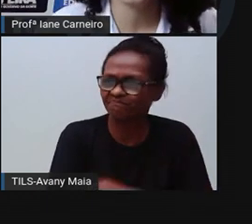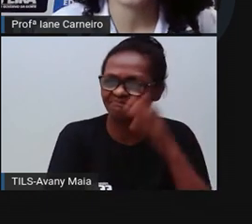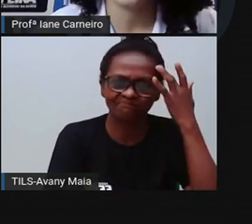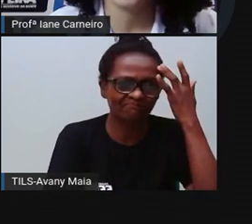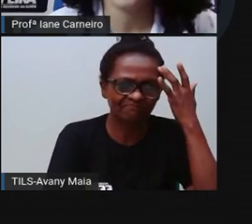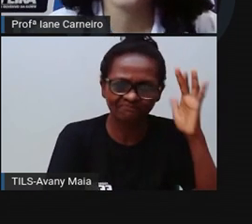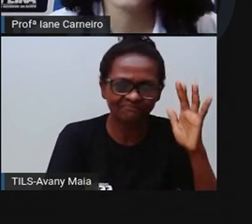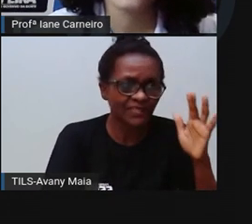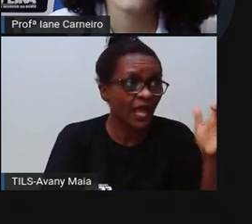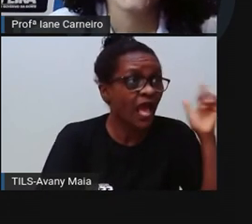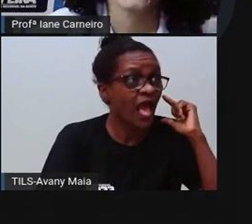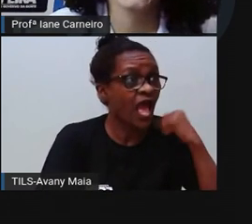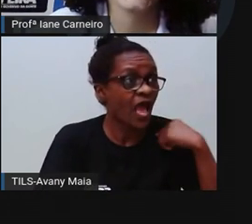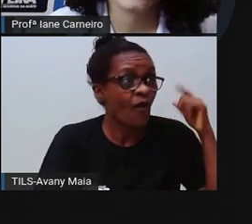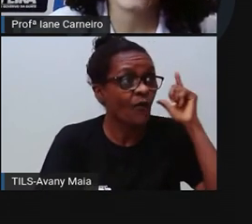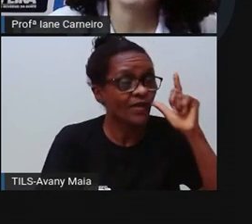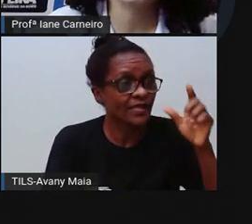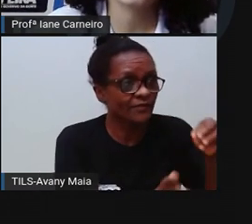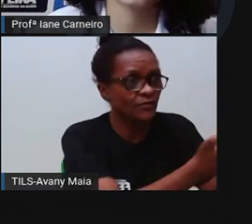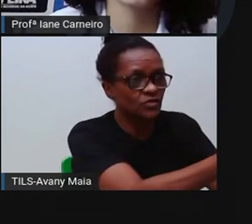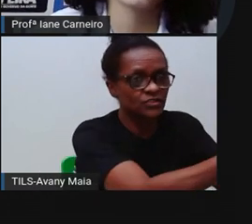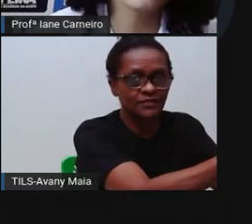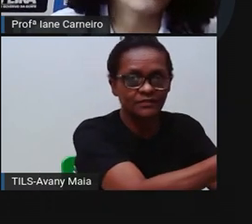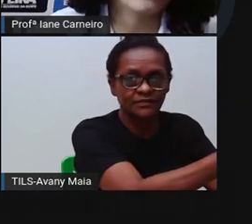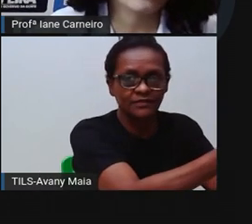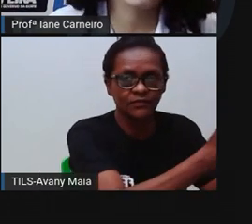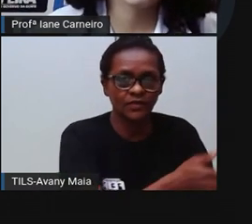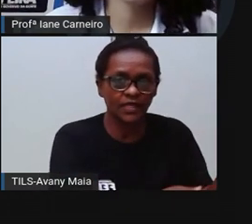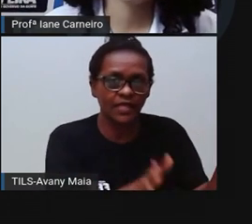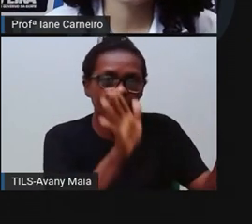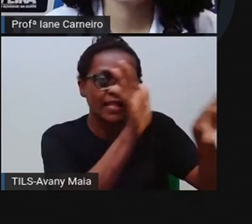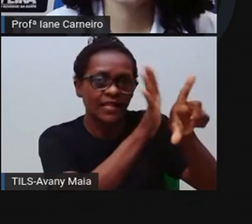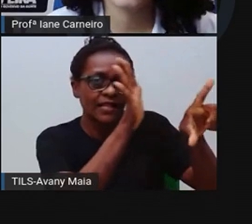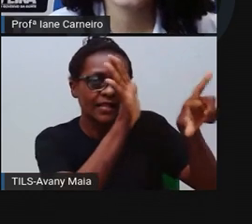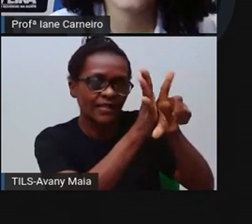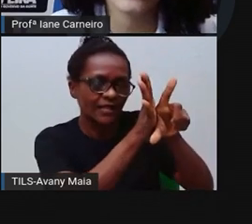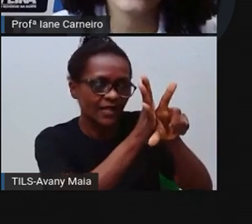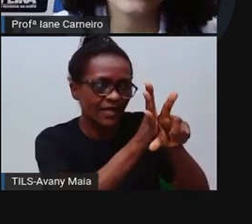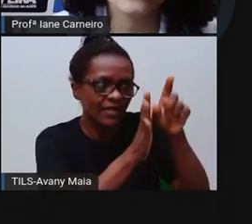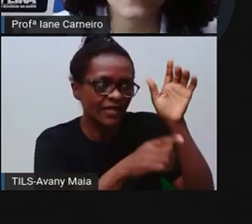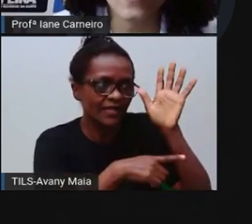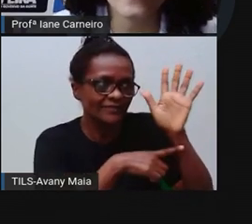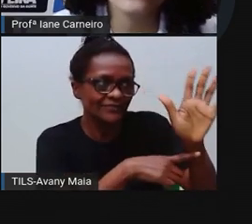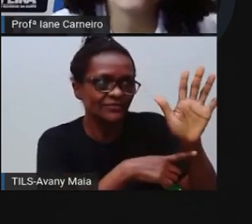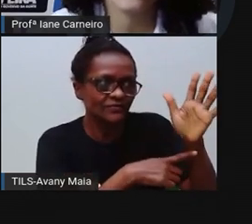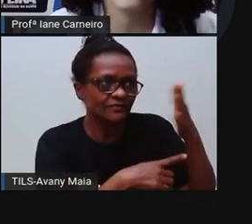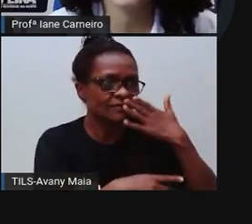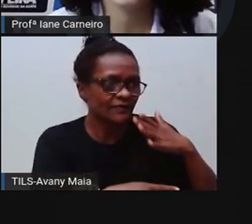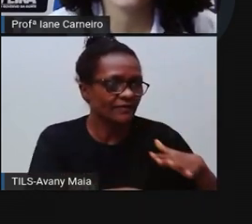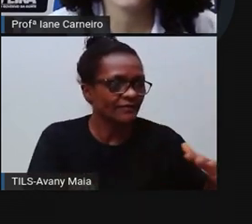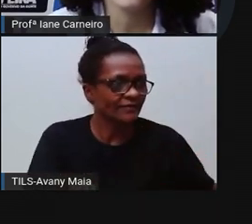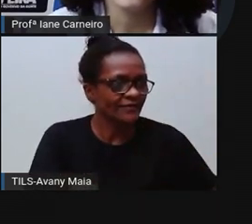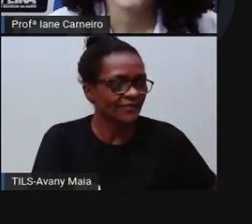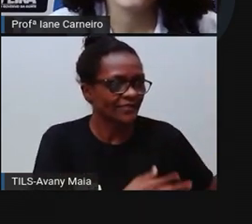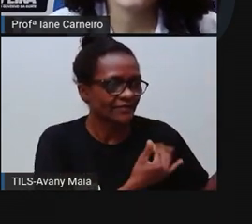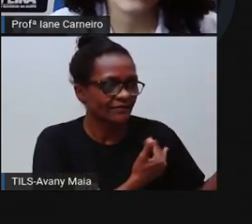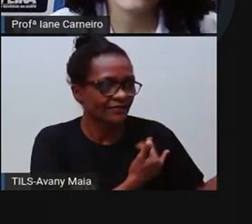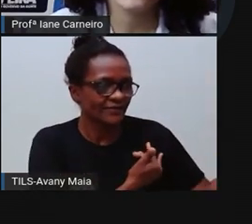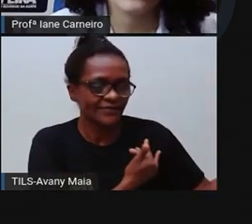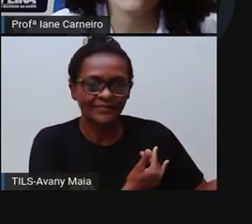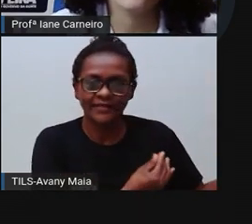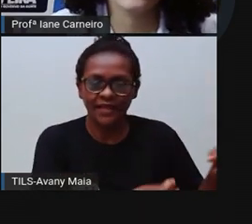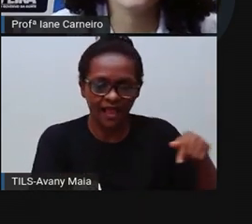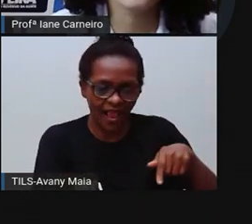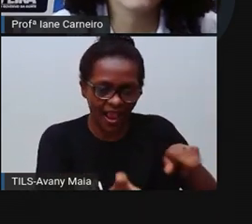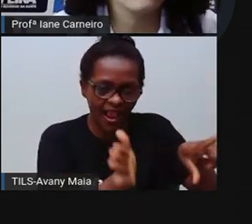e queria mostrar, ó? O Estatuto da Criança e do Adolescente. Olha só, que tá